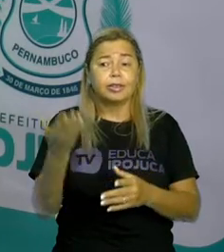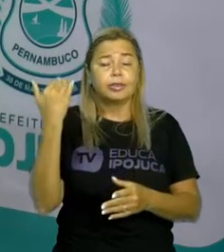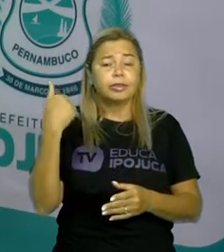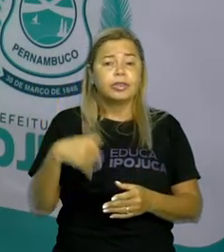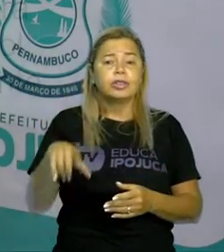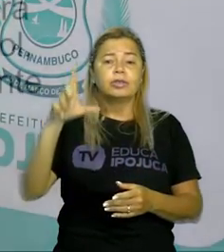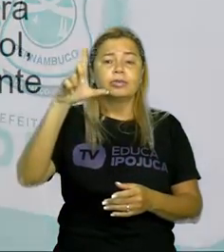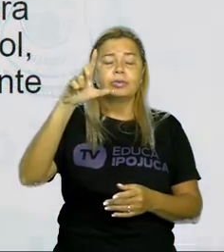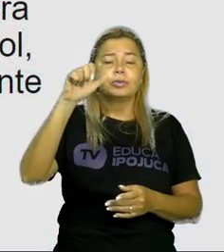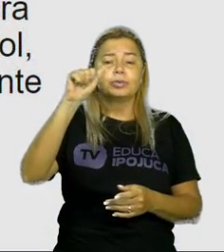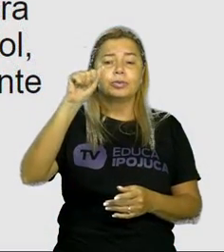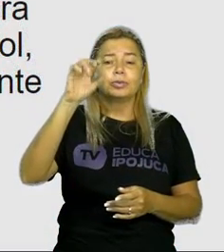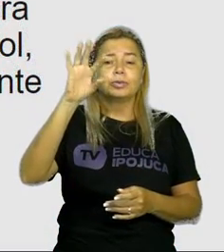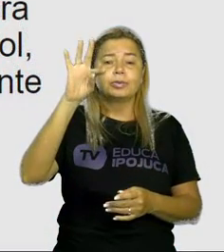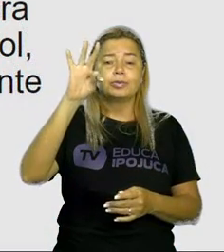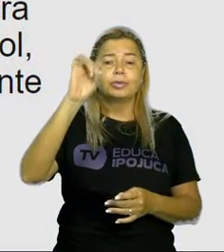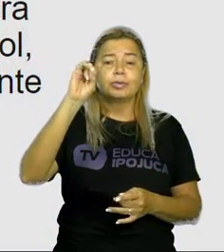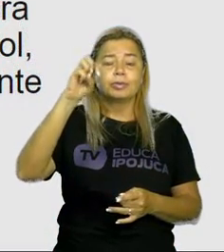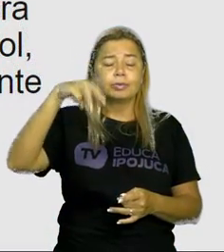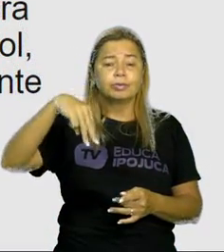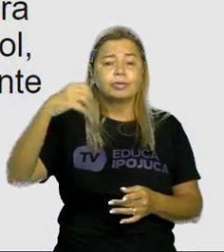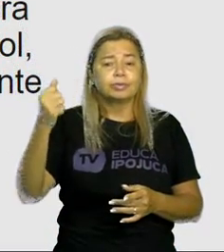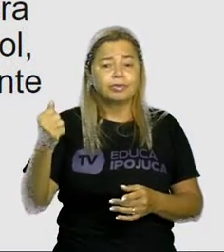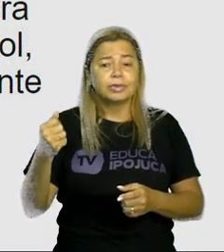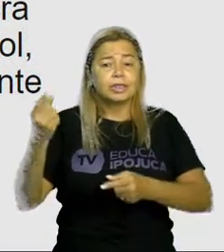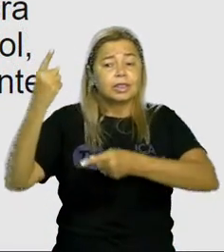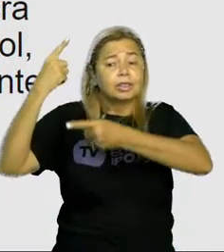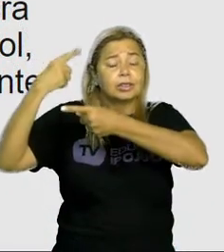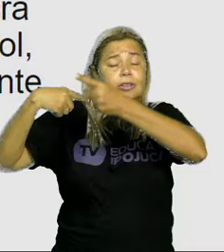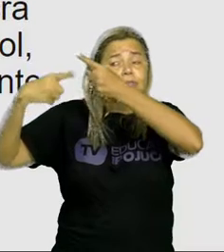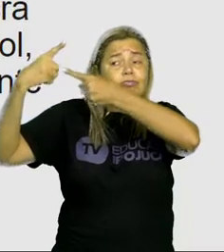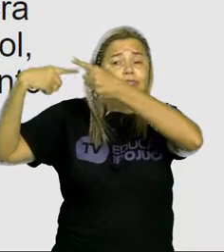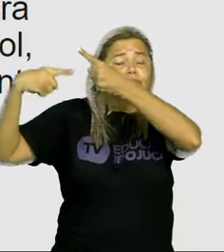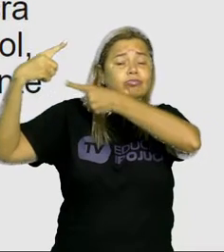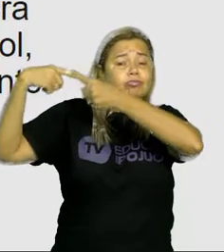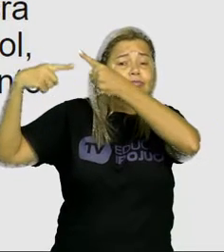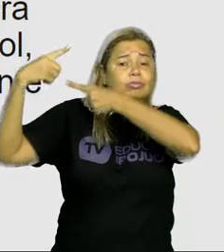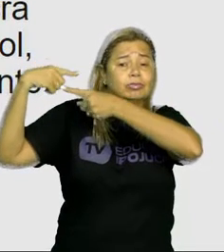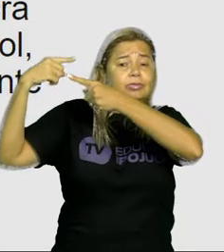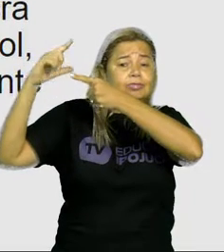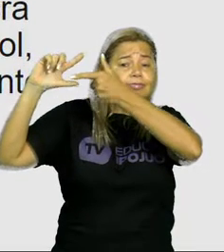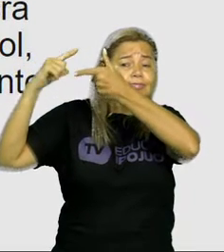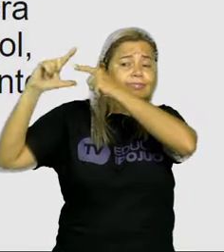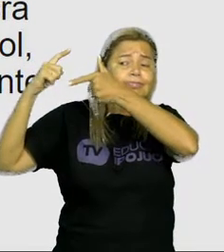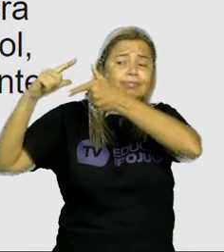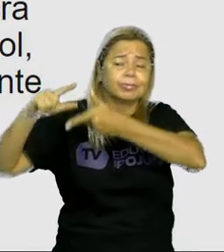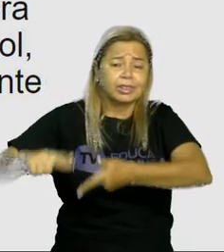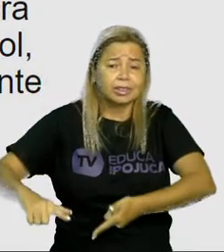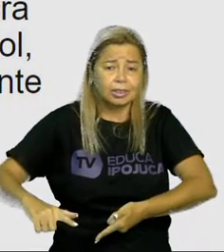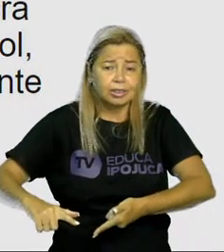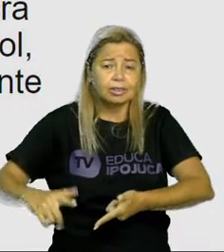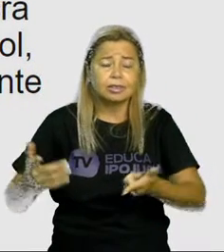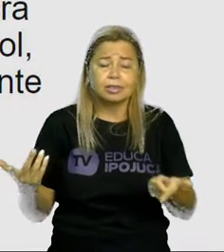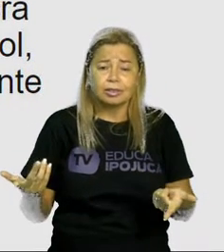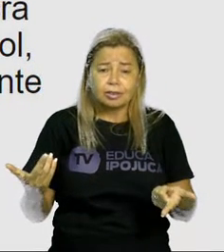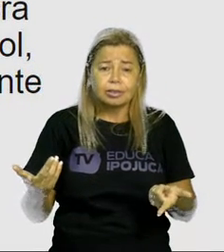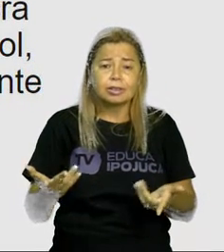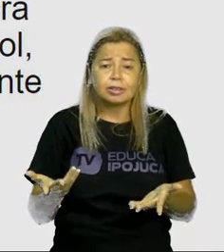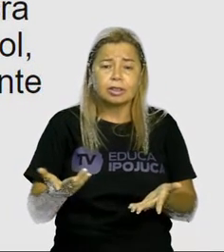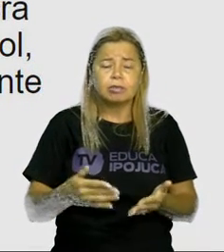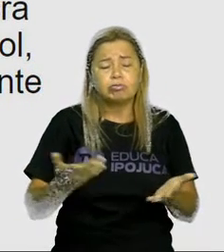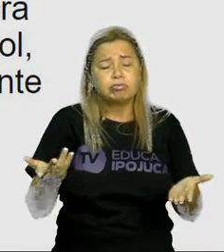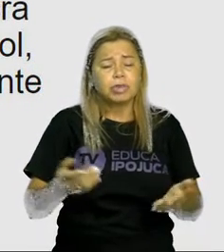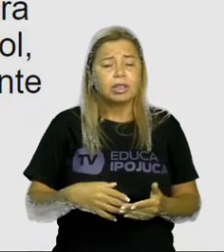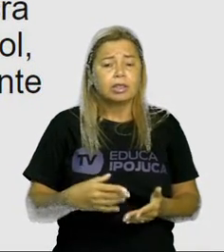E por uma questão de tradição, o H ele se mantém. Ele só deixou o H lá por conta da origem da palavra, né? Que era